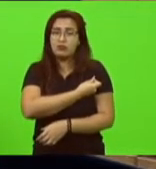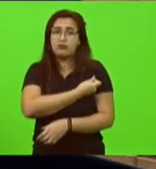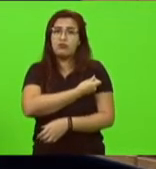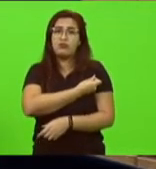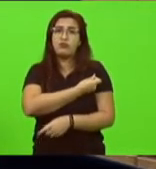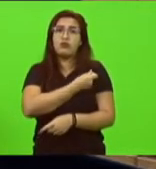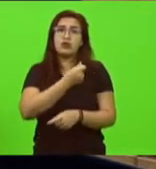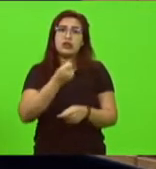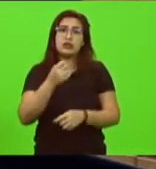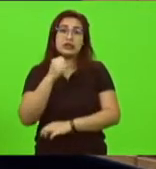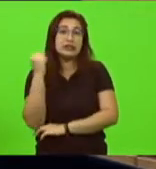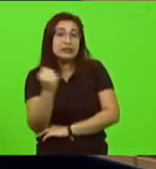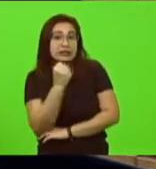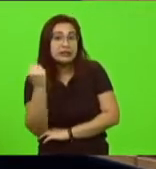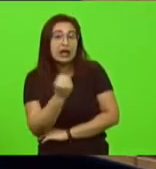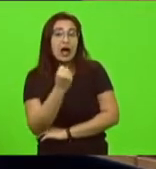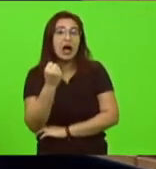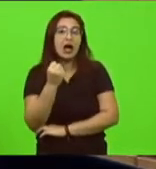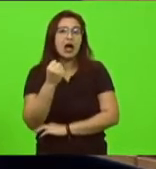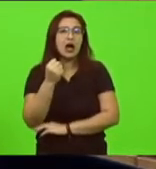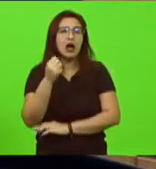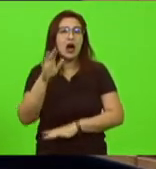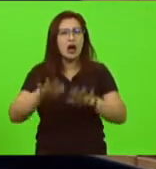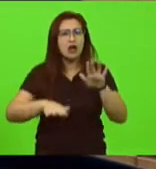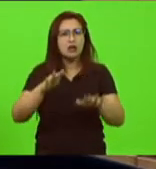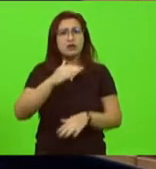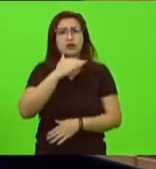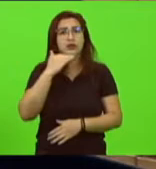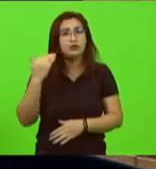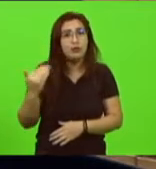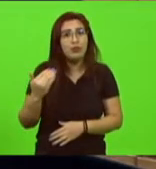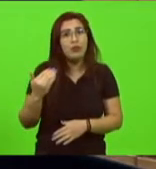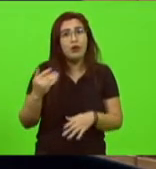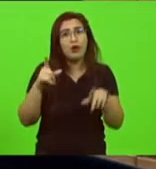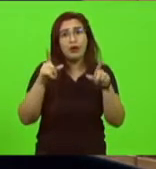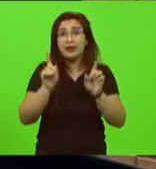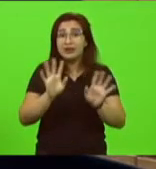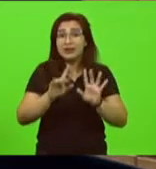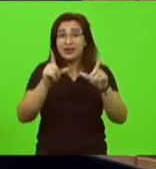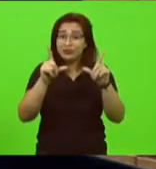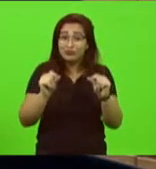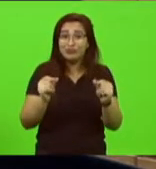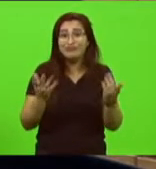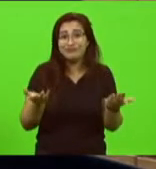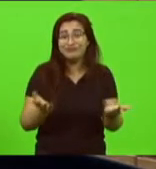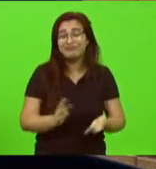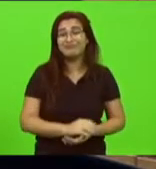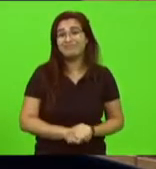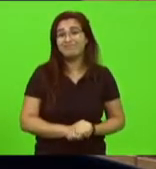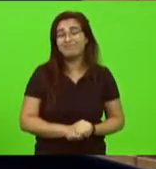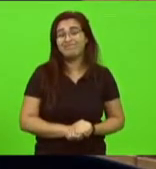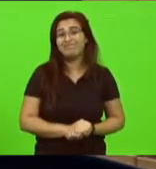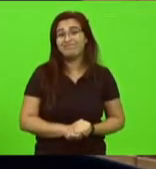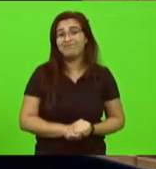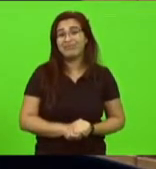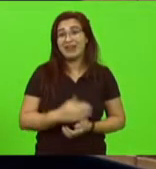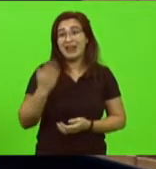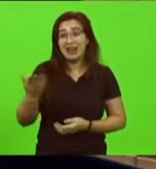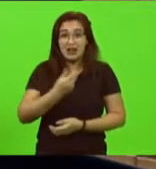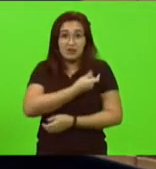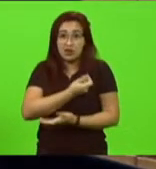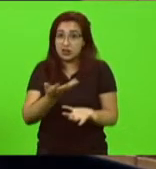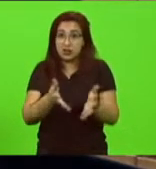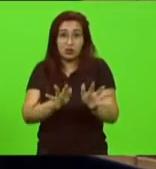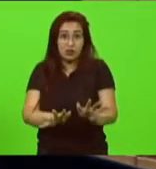grave a questão de óbitos o risco é infinitamente menor do que aqueles não vacinados